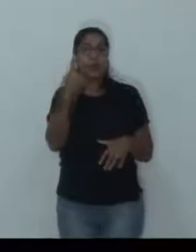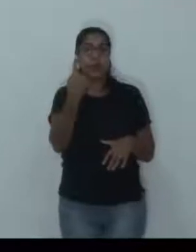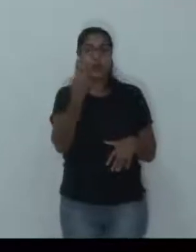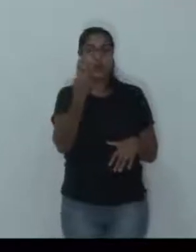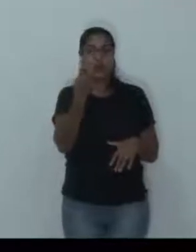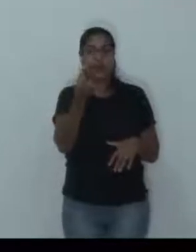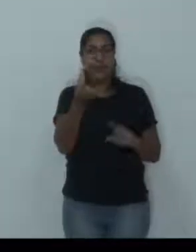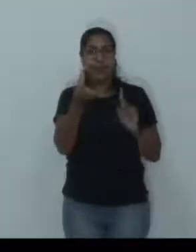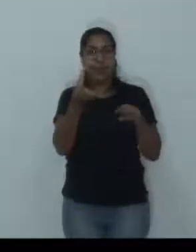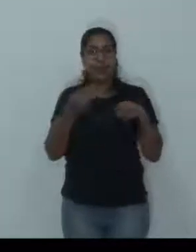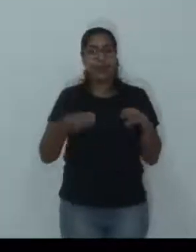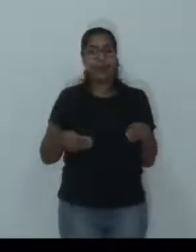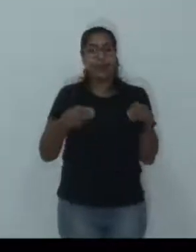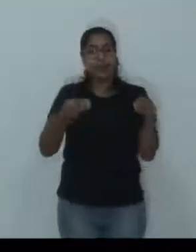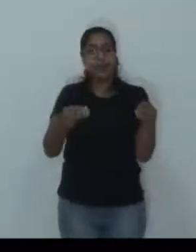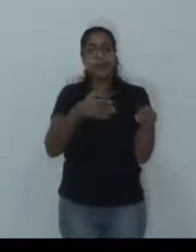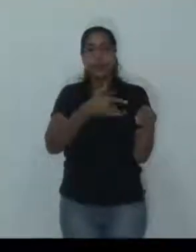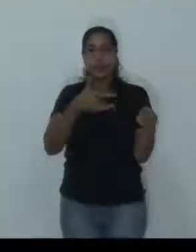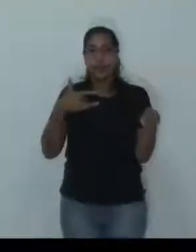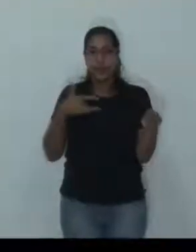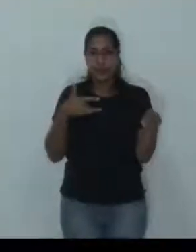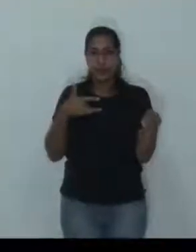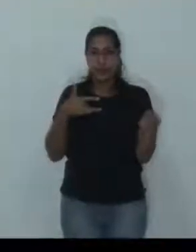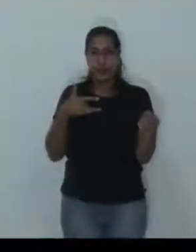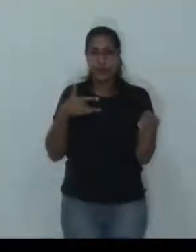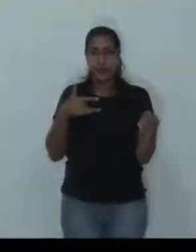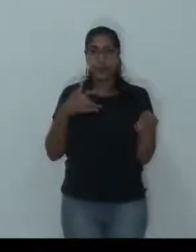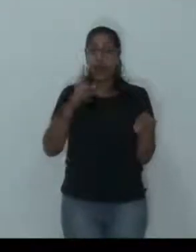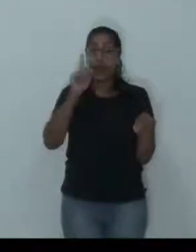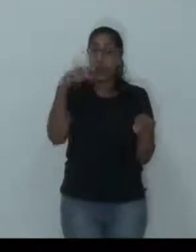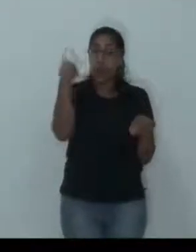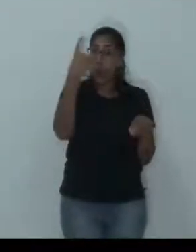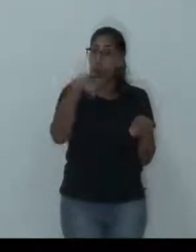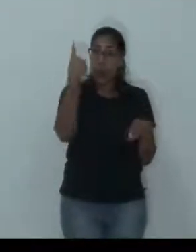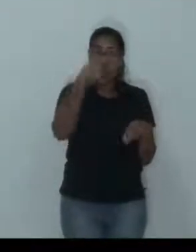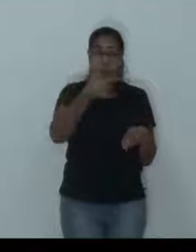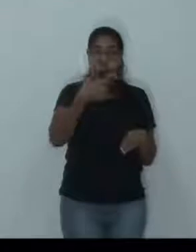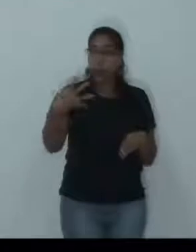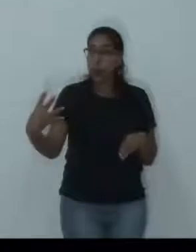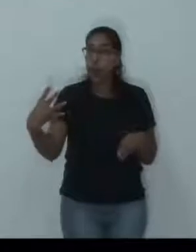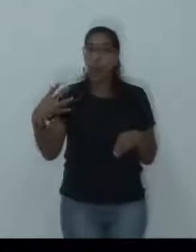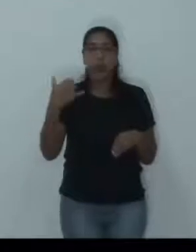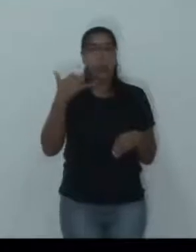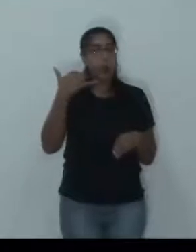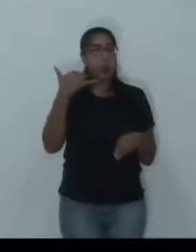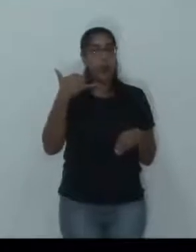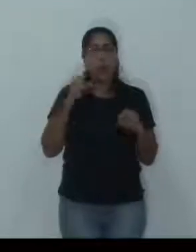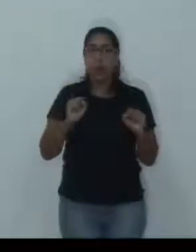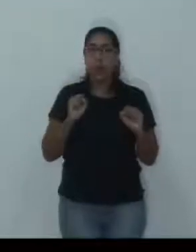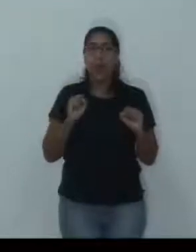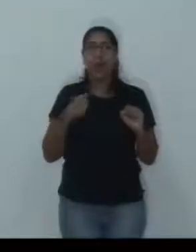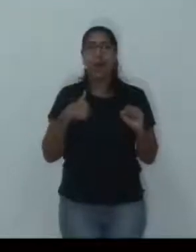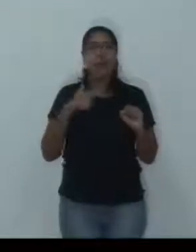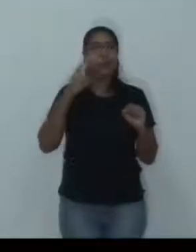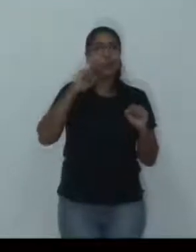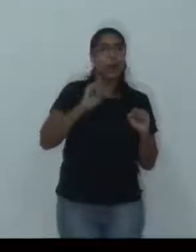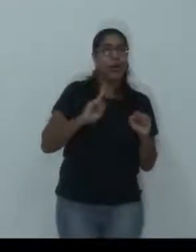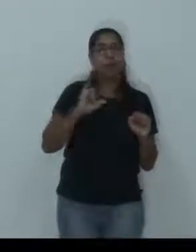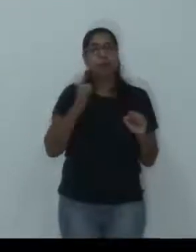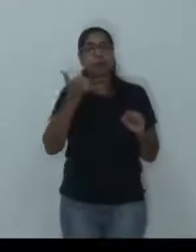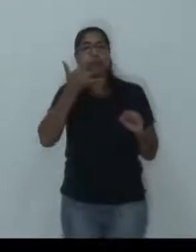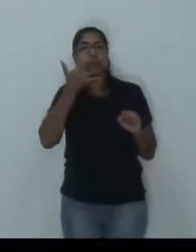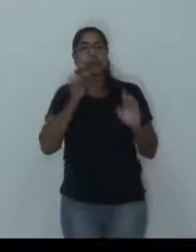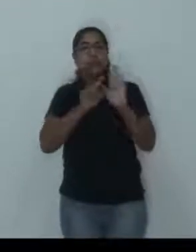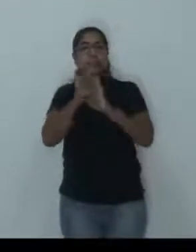que é do Ministério da Saúde, que é 24 horas, ele permite tirar algumas dúvidas sobre alguns